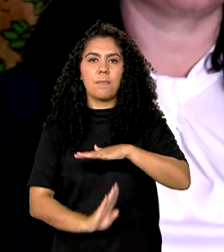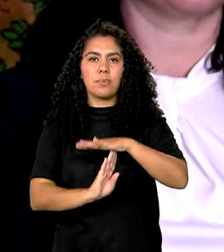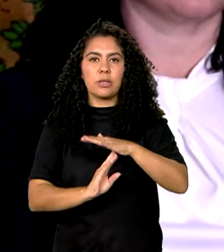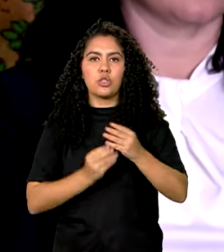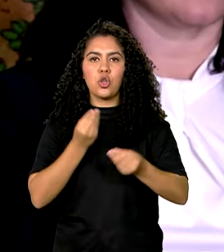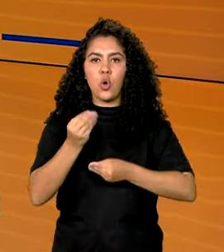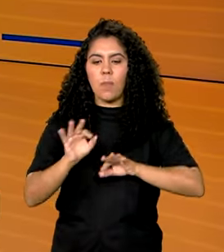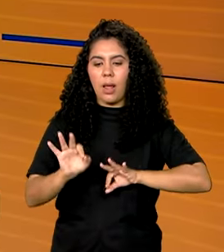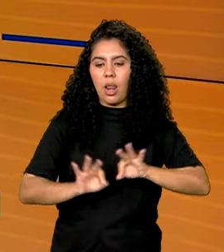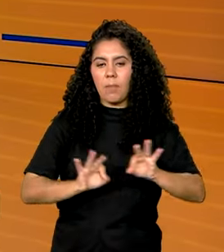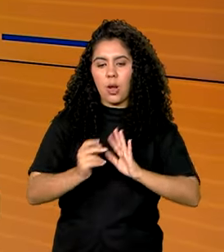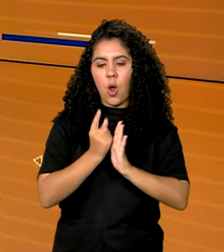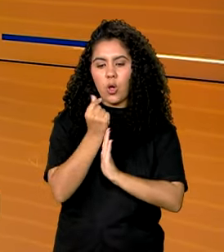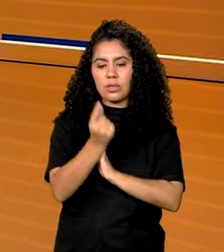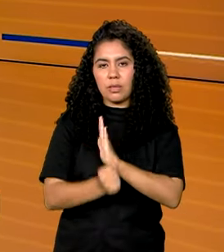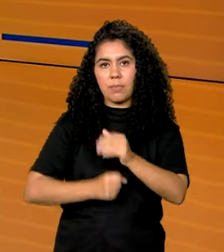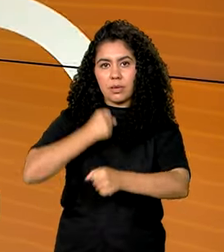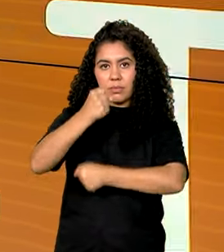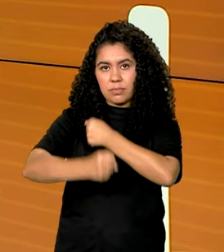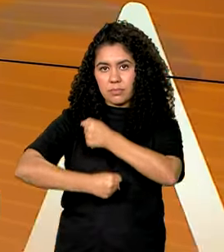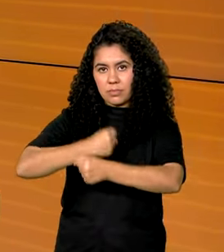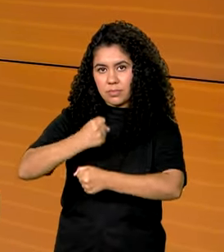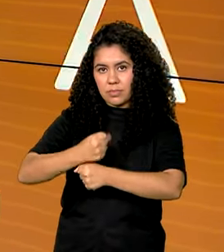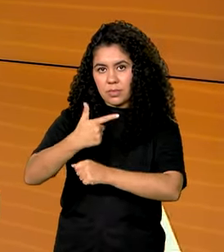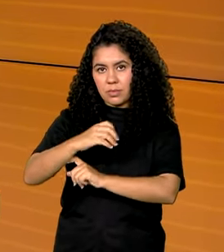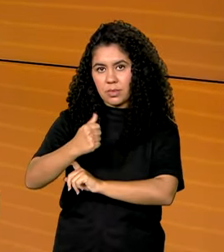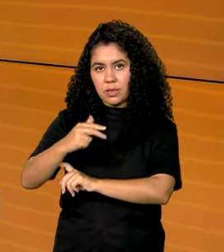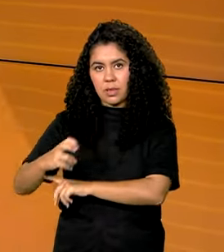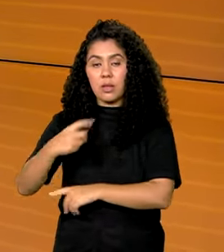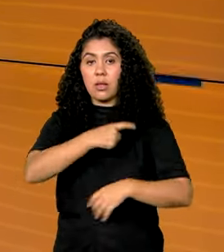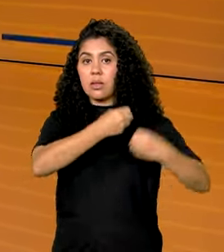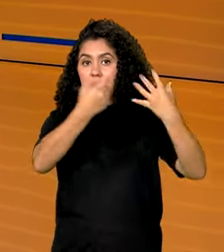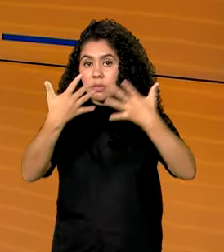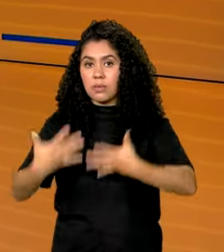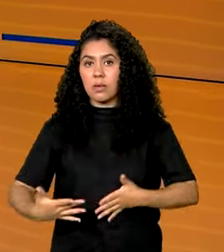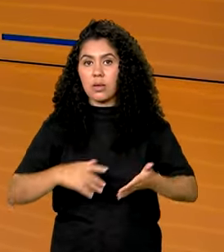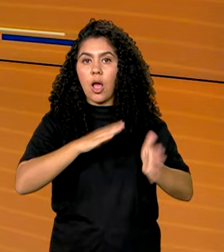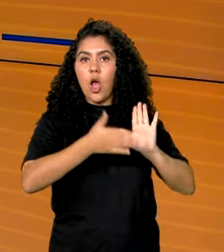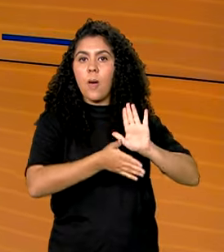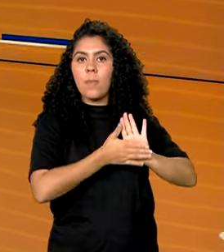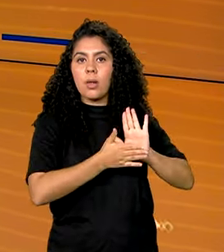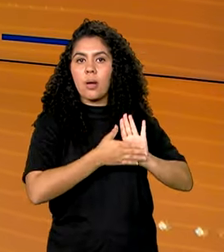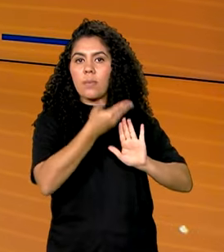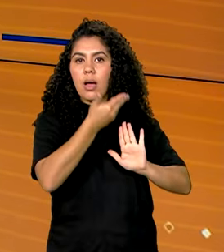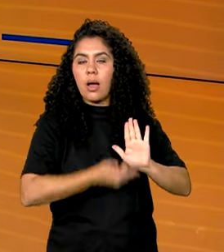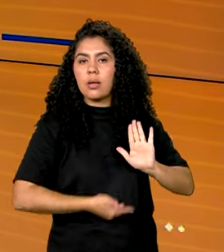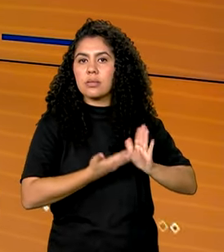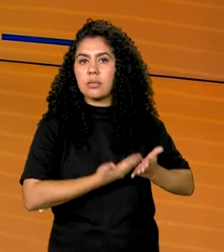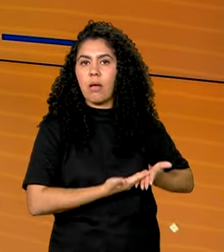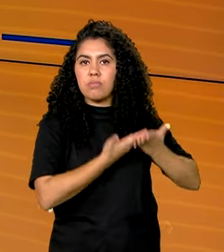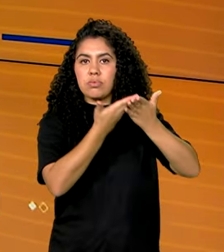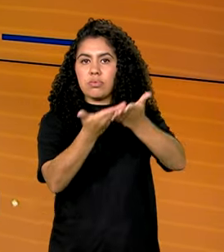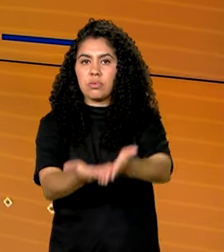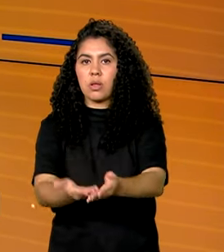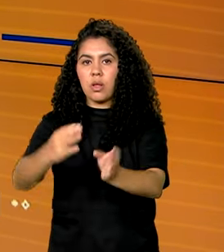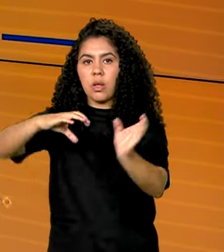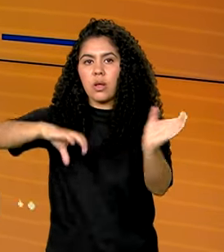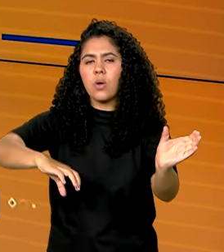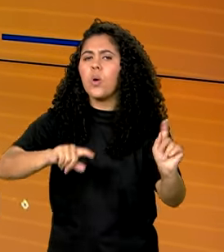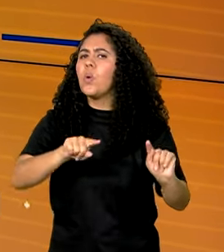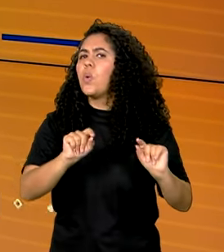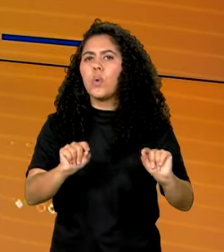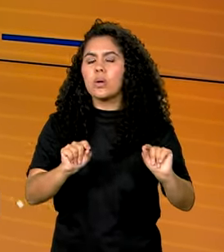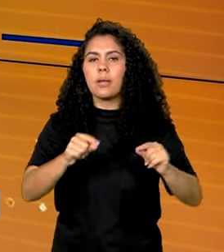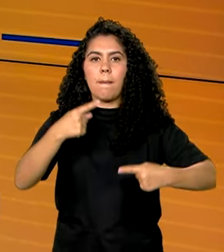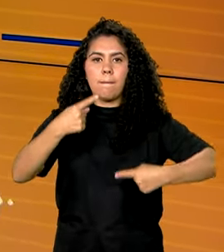orçamento de 2025. E foi enviada ao Congresso a proposta da Política Nacional de Cuidados. O texto reconhece o